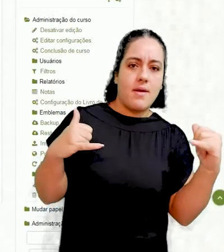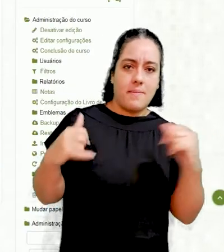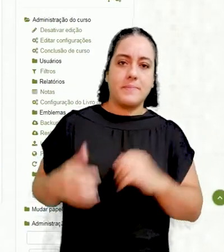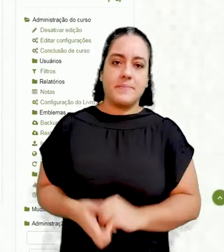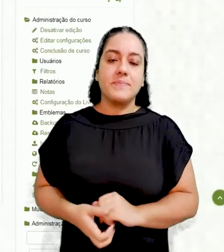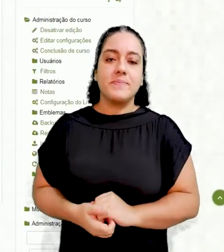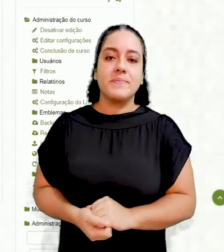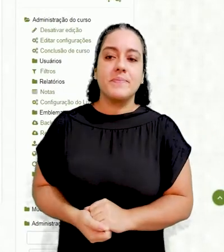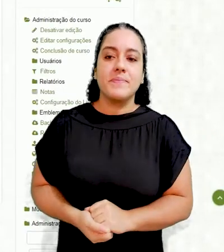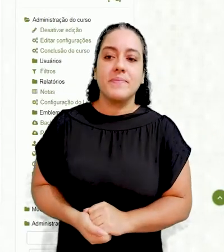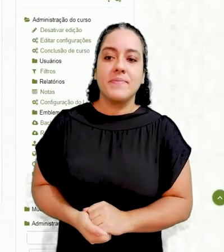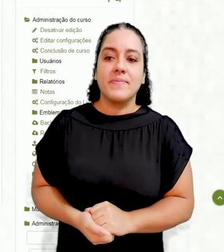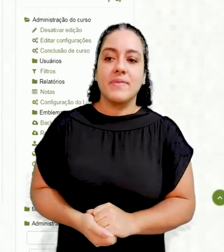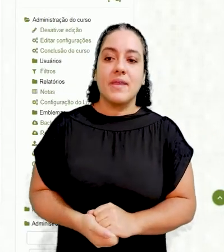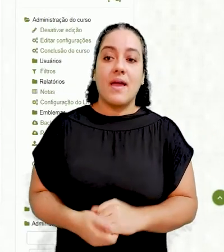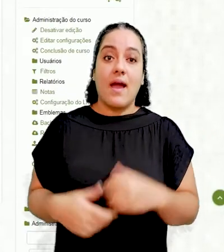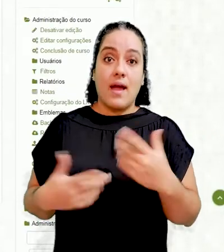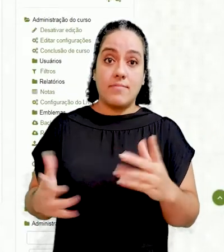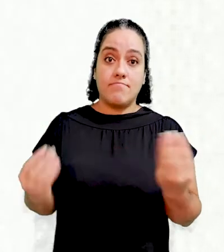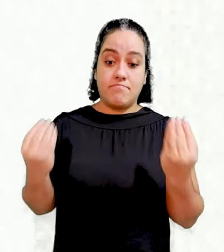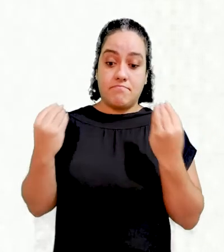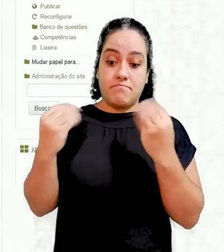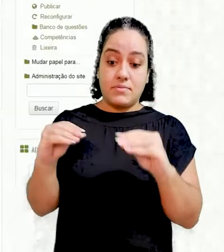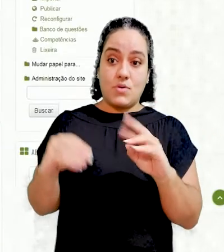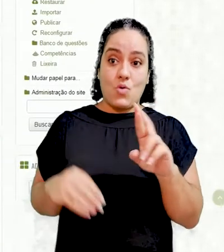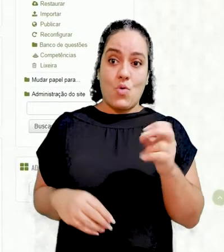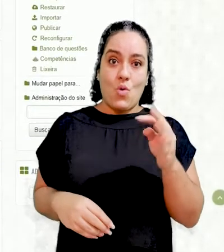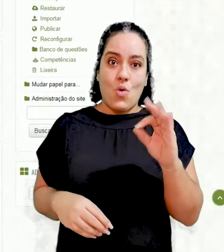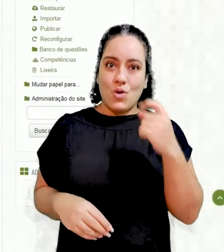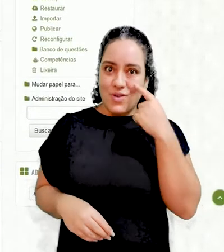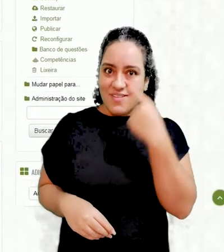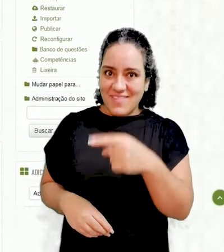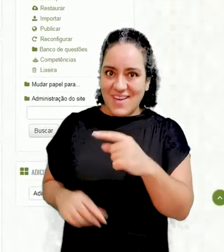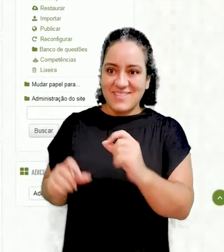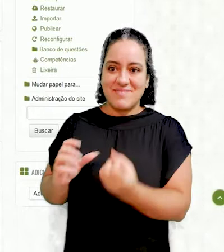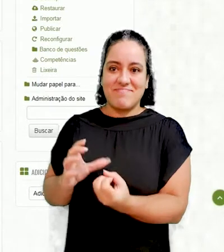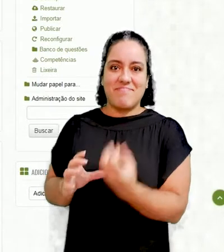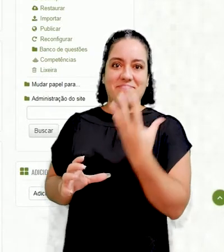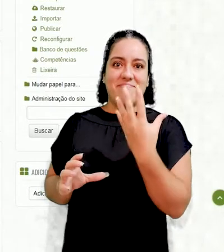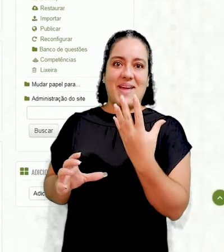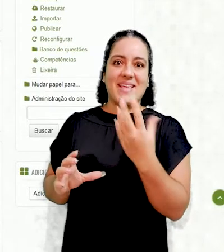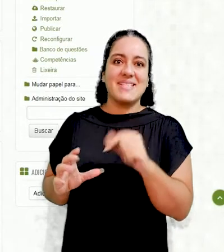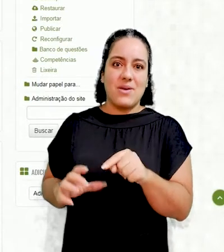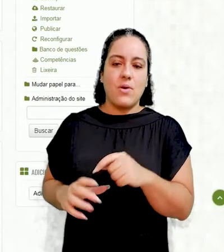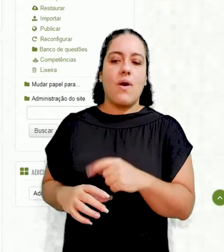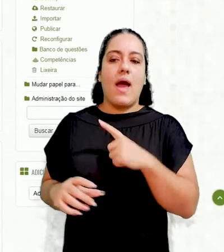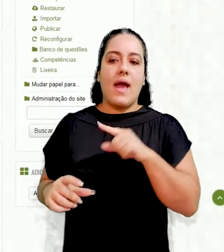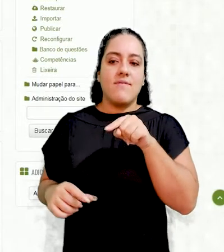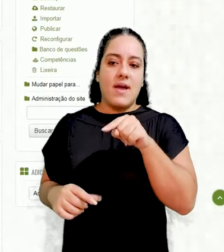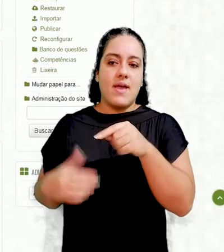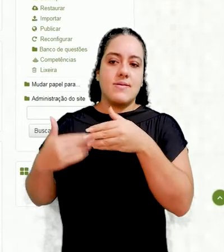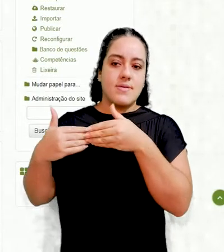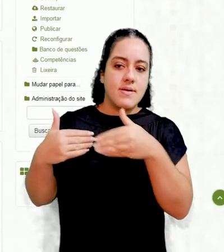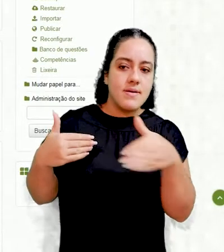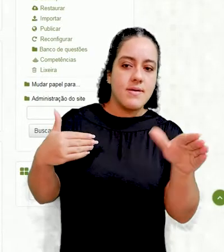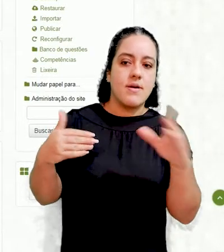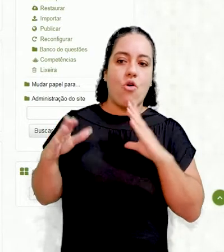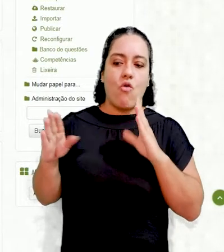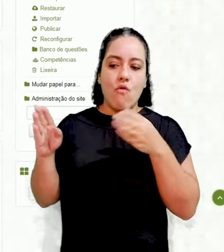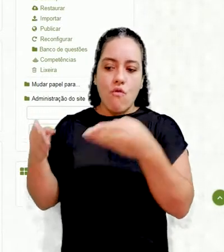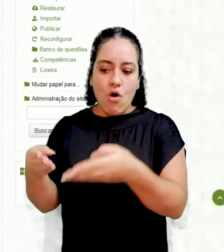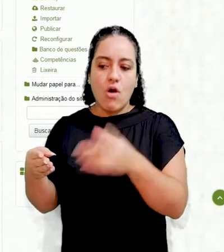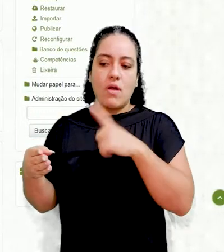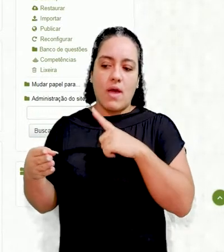texto mesmo, essa linha, não é uma imagem. Então, quando eu insiro o rótulo, veja que apareceu aqui. Eu posso arrastar e falar, partir deste